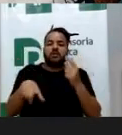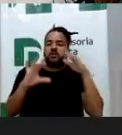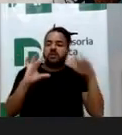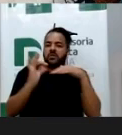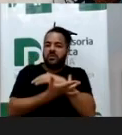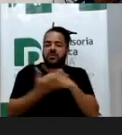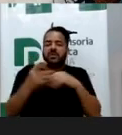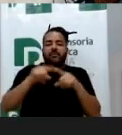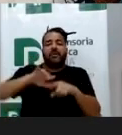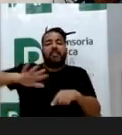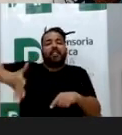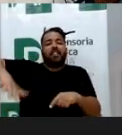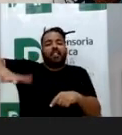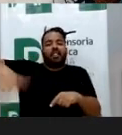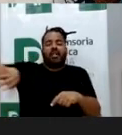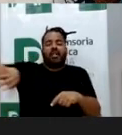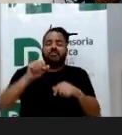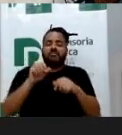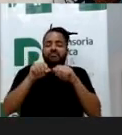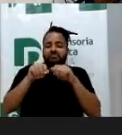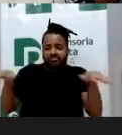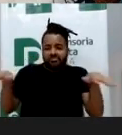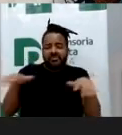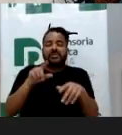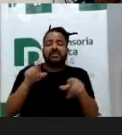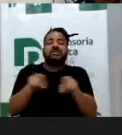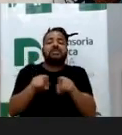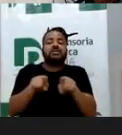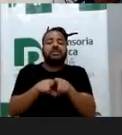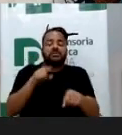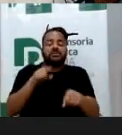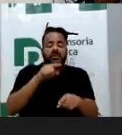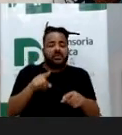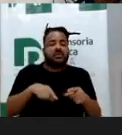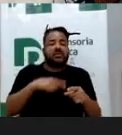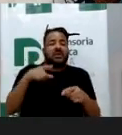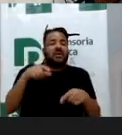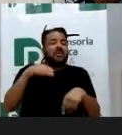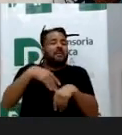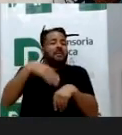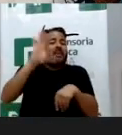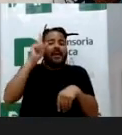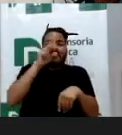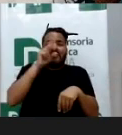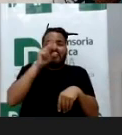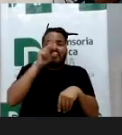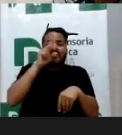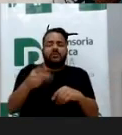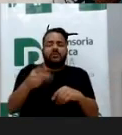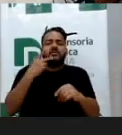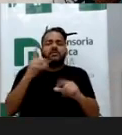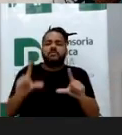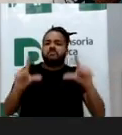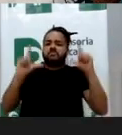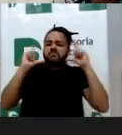pedofilia, né, a uma questão muito profunda ligada à imagem